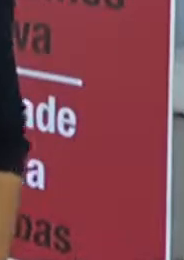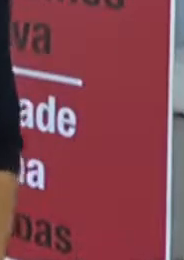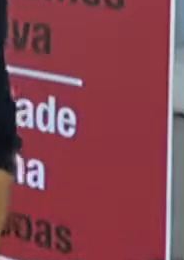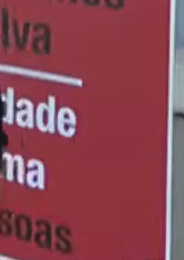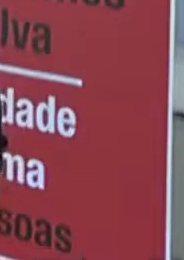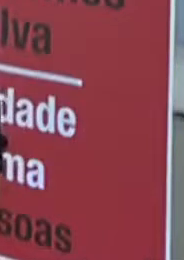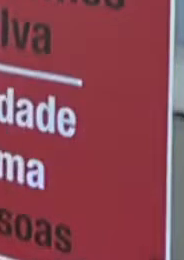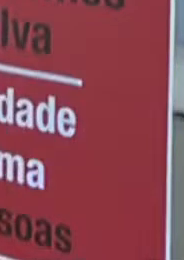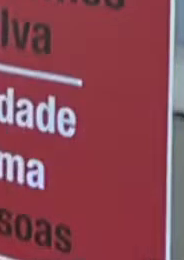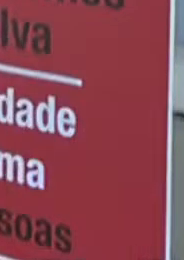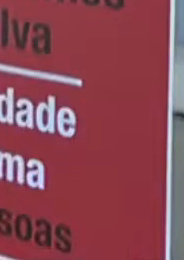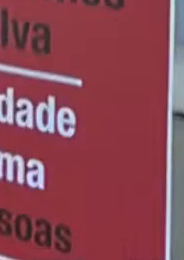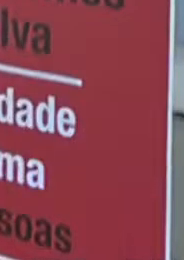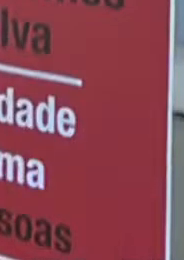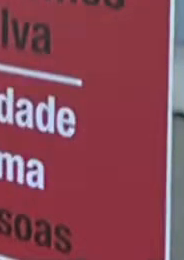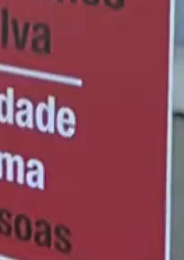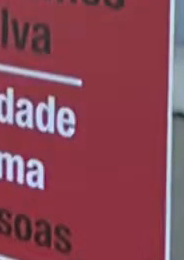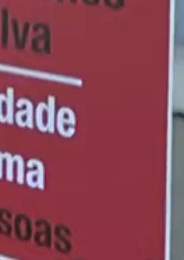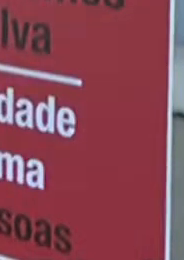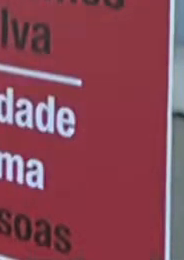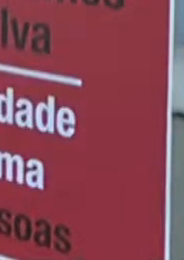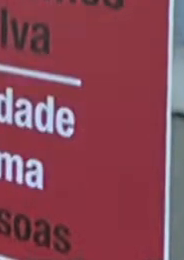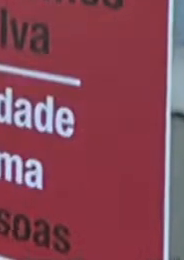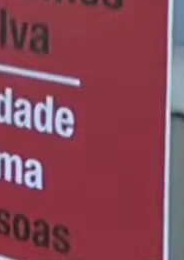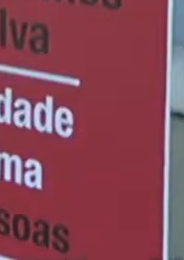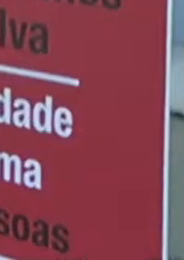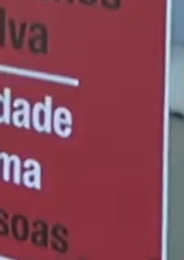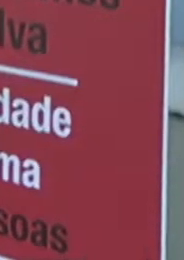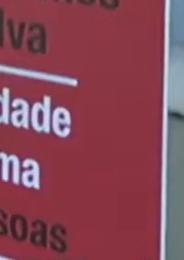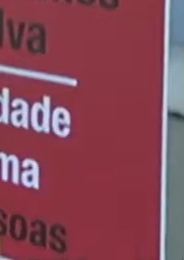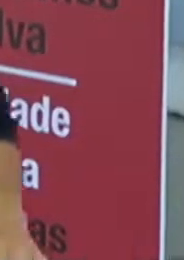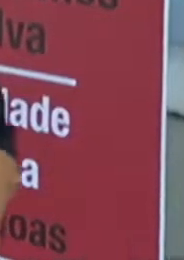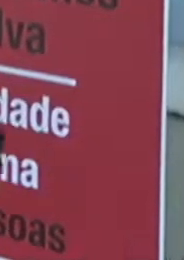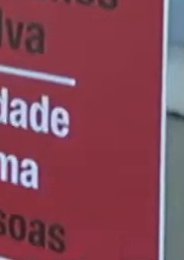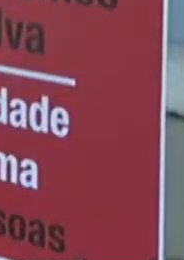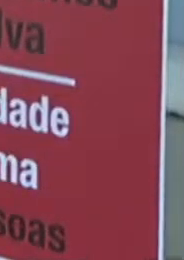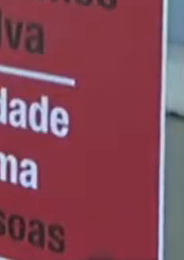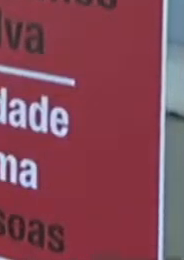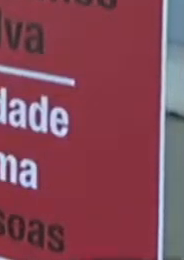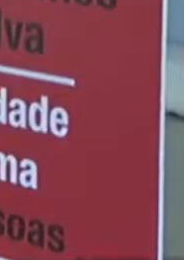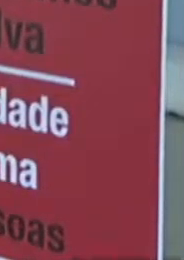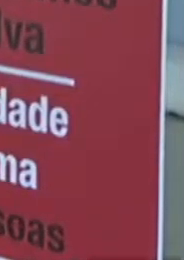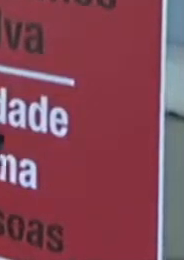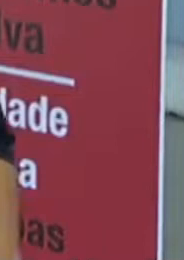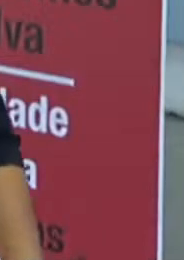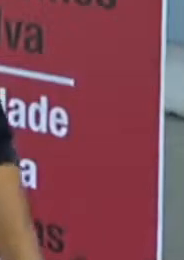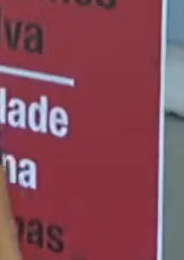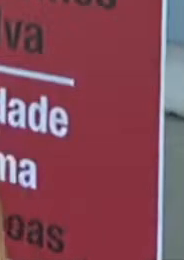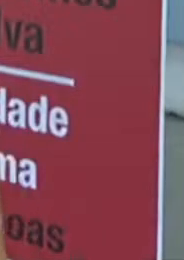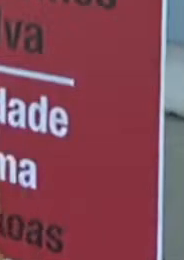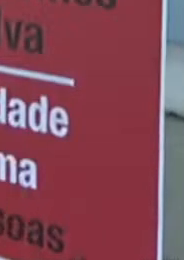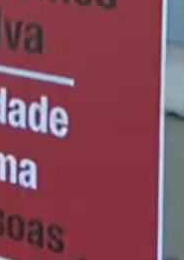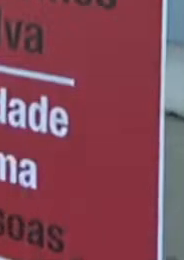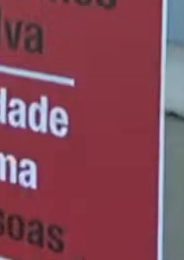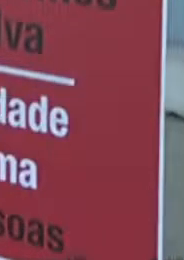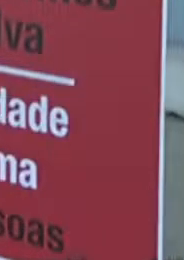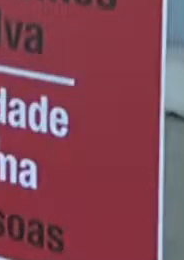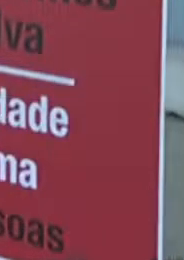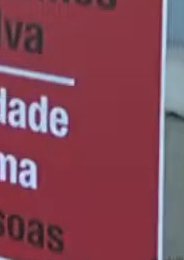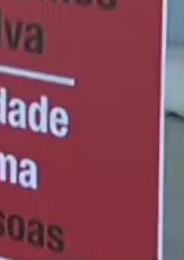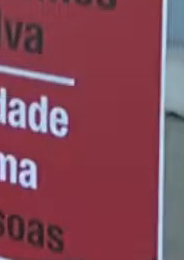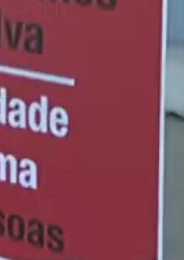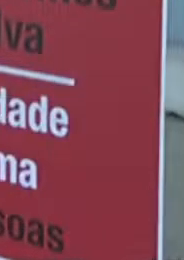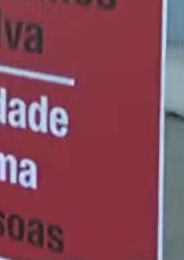agora o quarto dia do Assembleia Fiscaliza, quando os secretários de governo vêm até a Assembleia prestar contas das suas pastas.